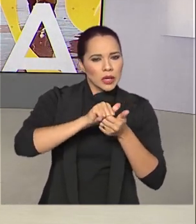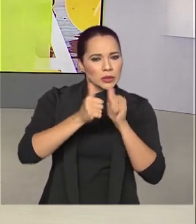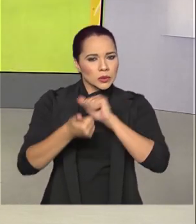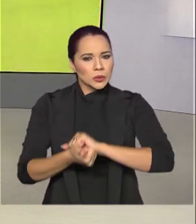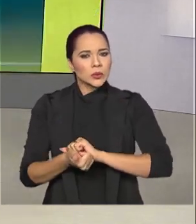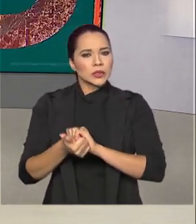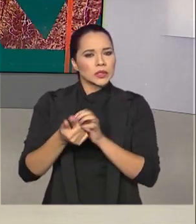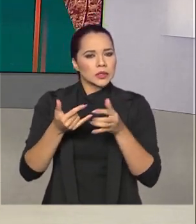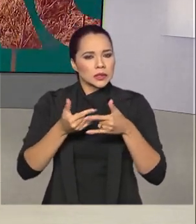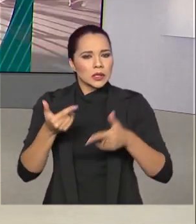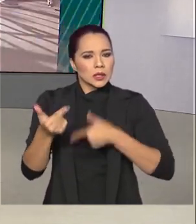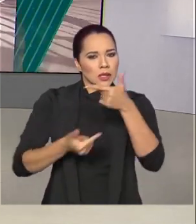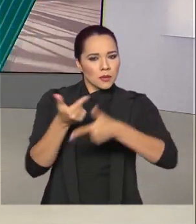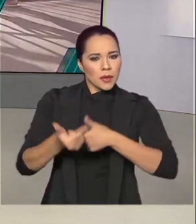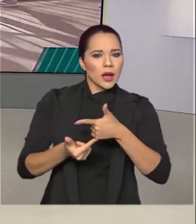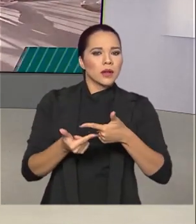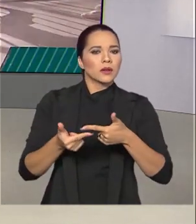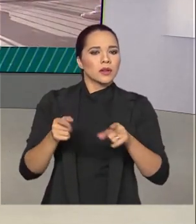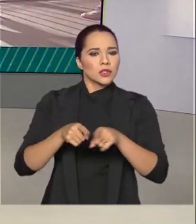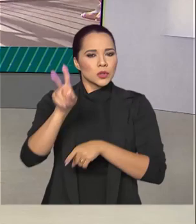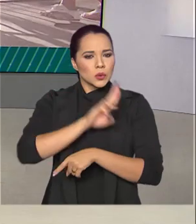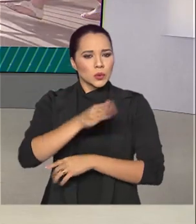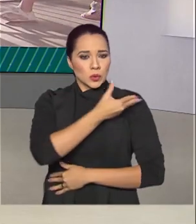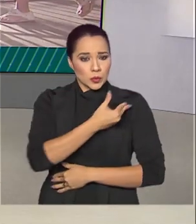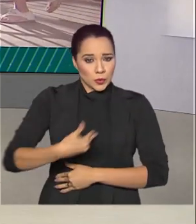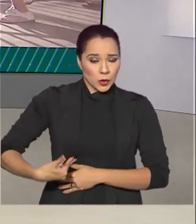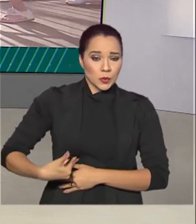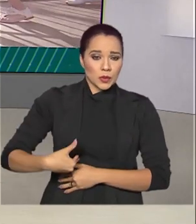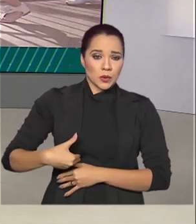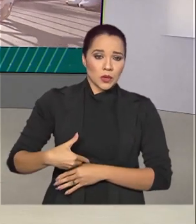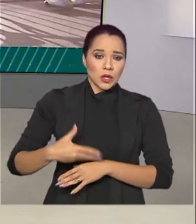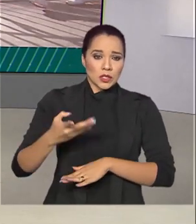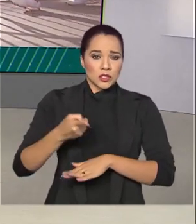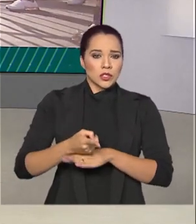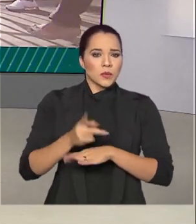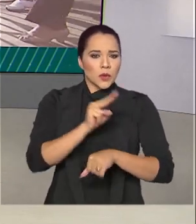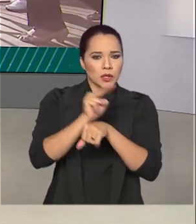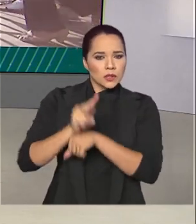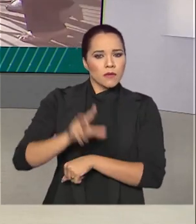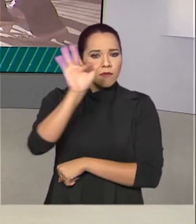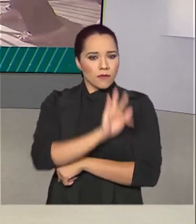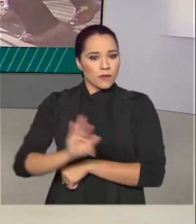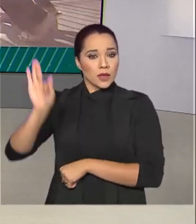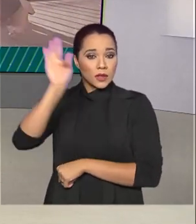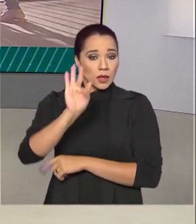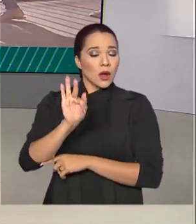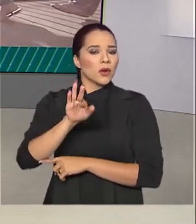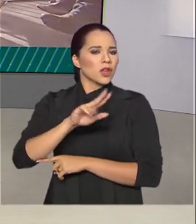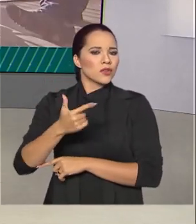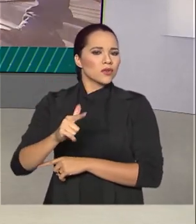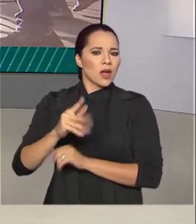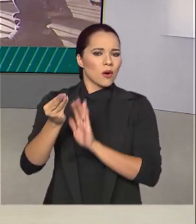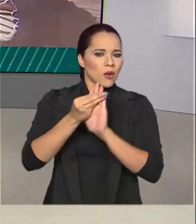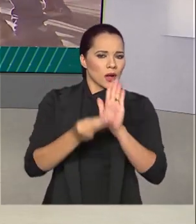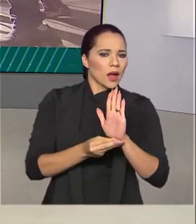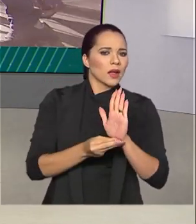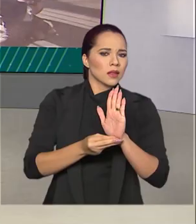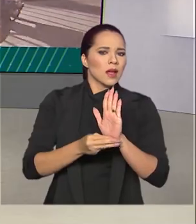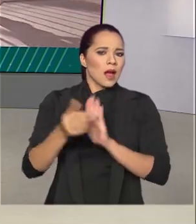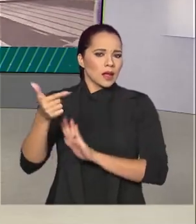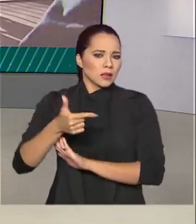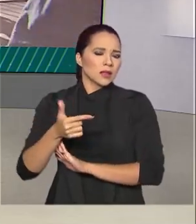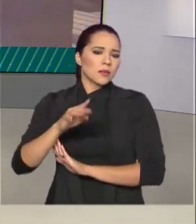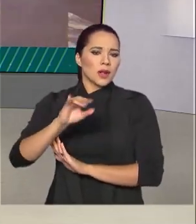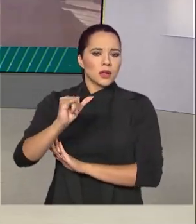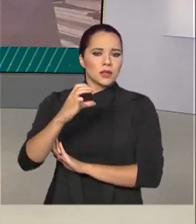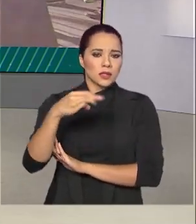ingressos, serviços e atividades de uso público das unidades de conservação federais que não estão delegadas a terceiros